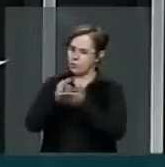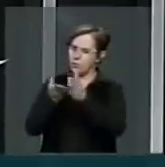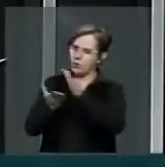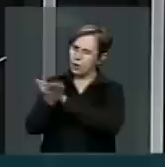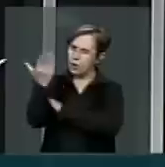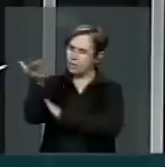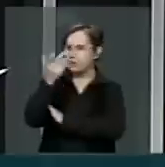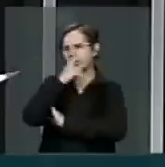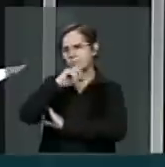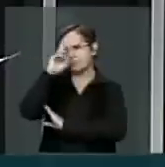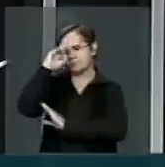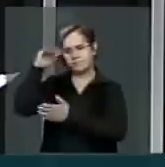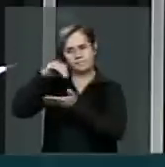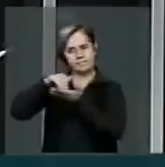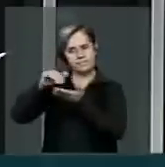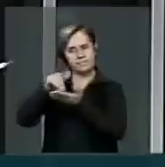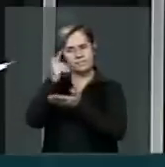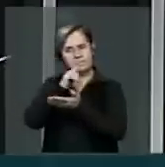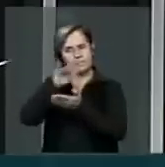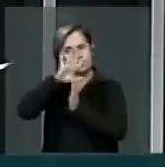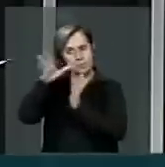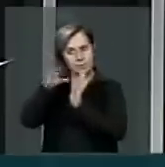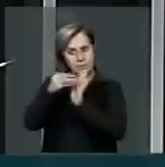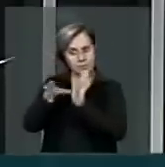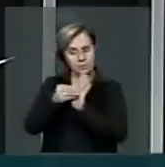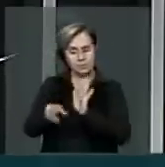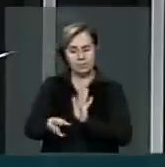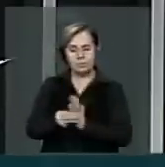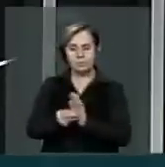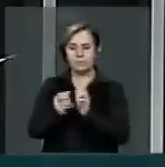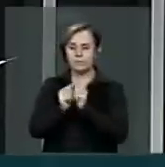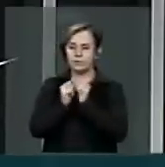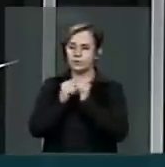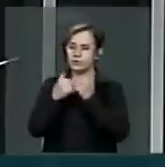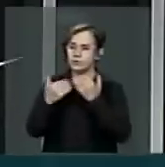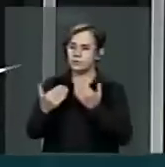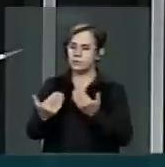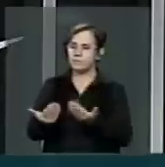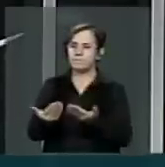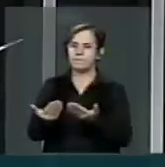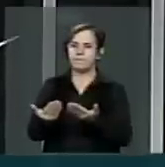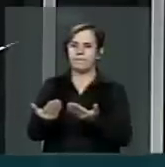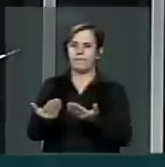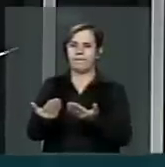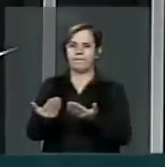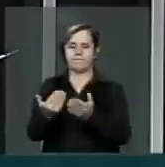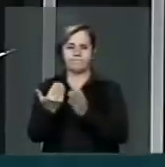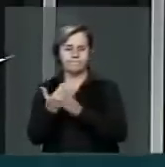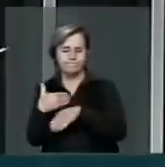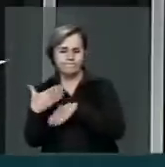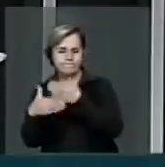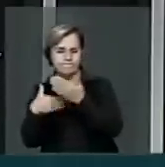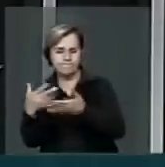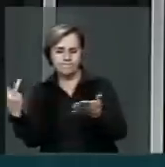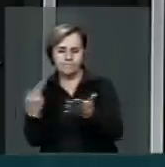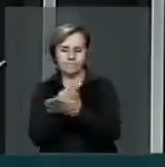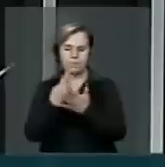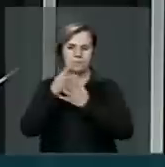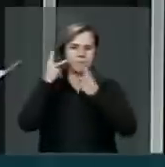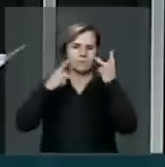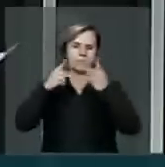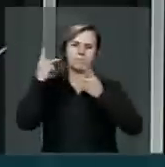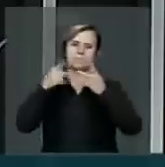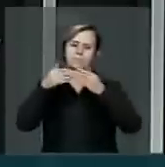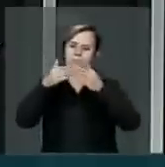de vossa excelência para que se some a essa a essa a esse sucessivos atos políticos de